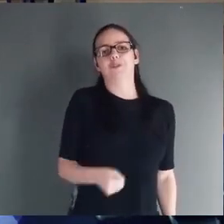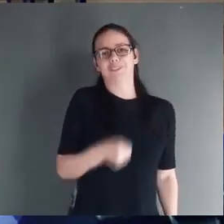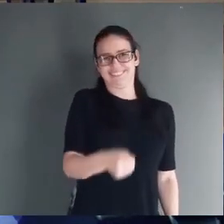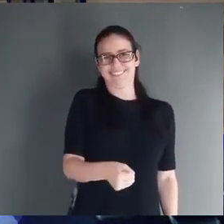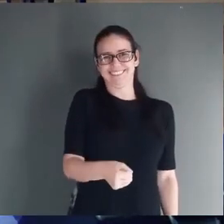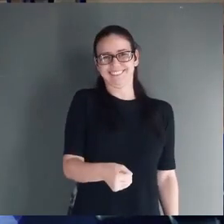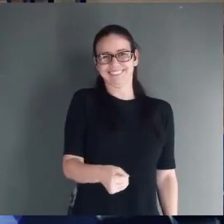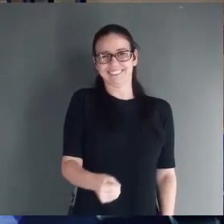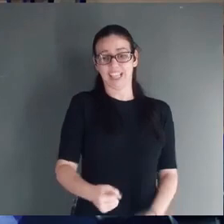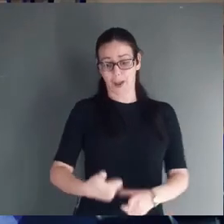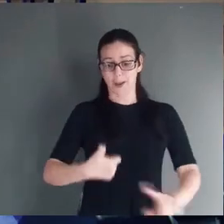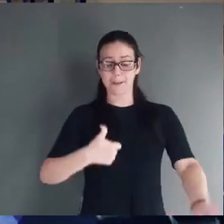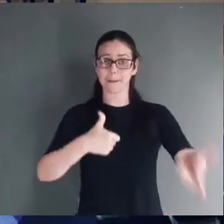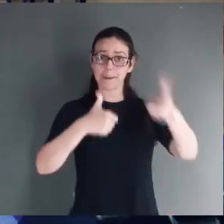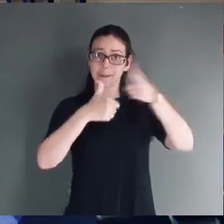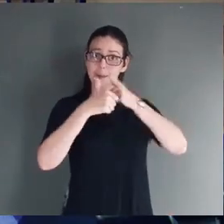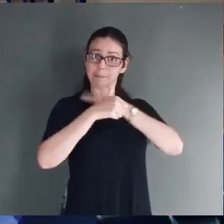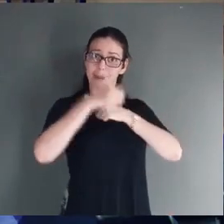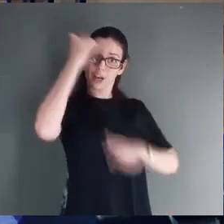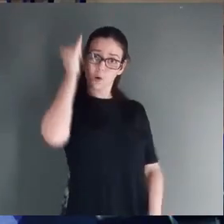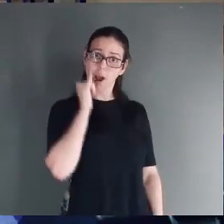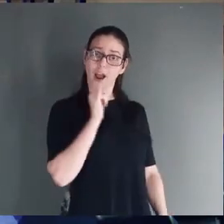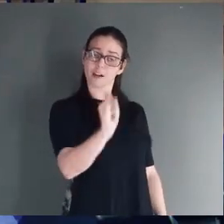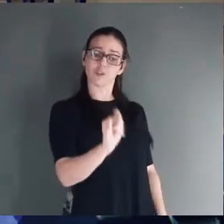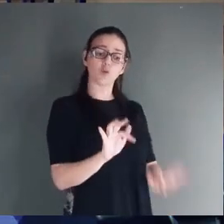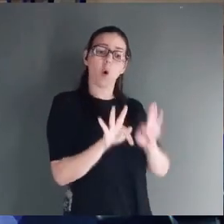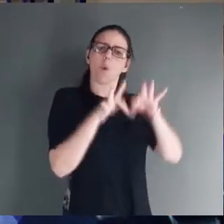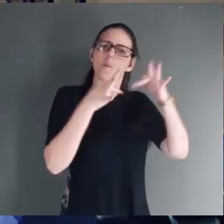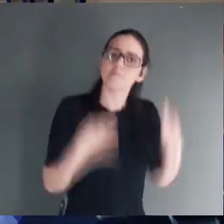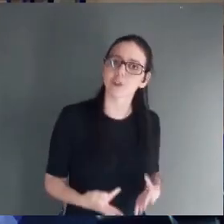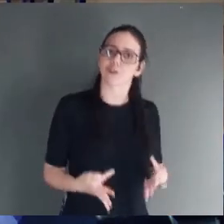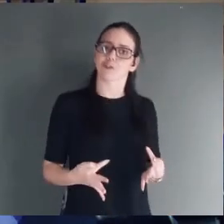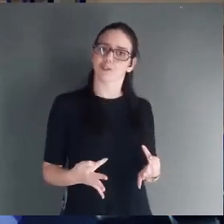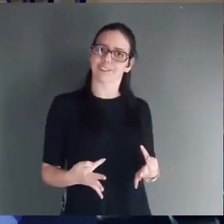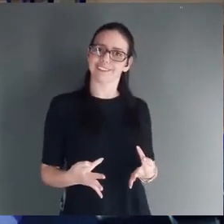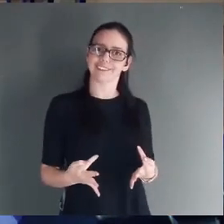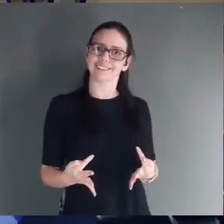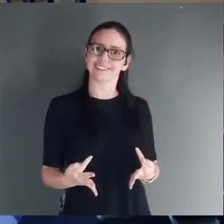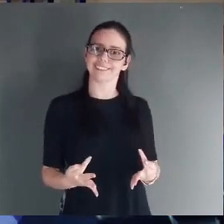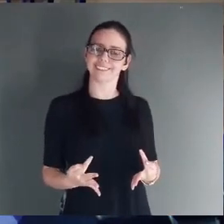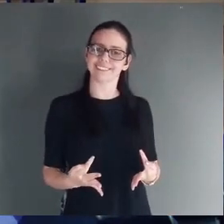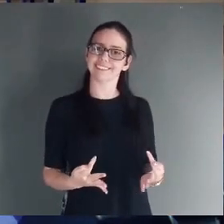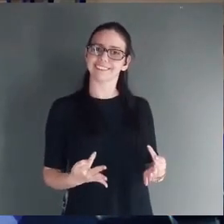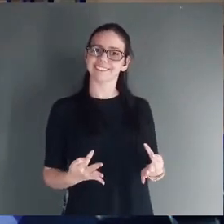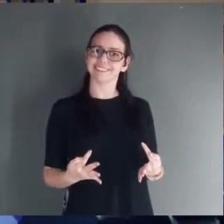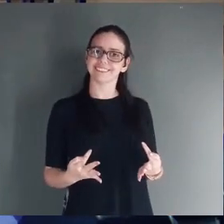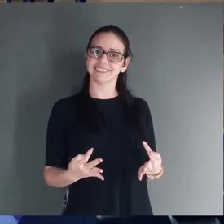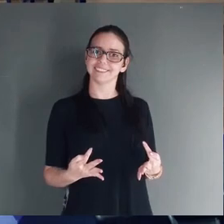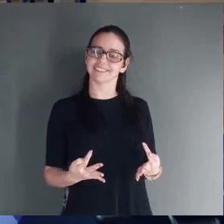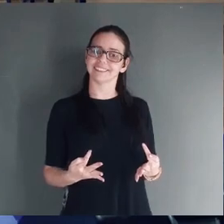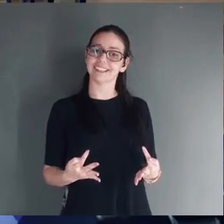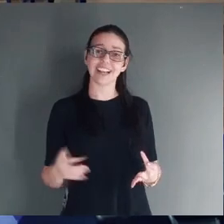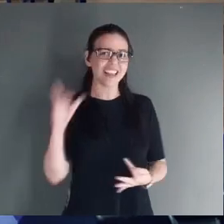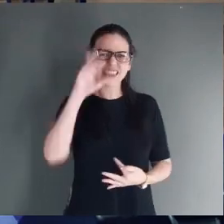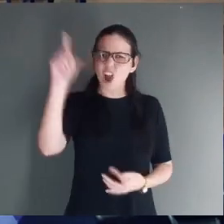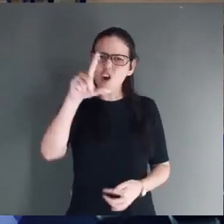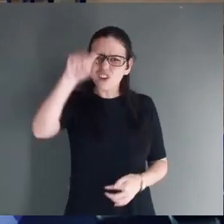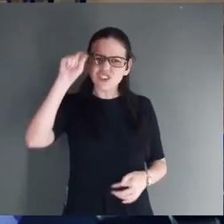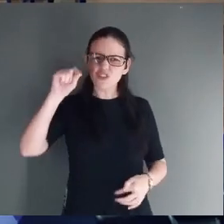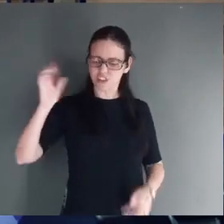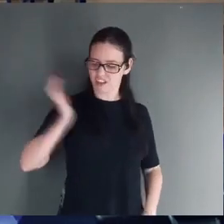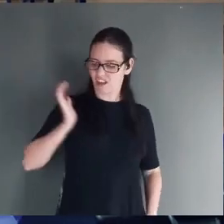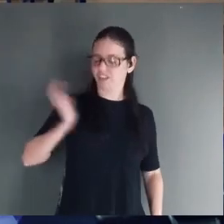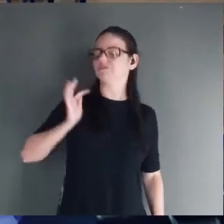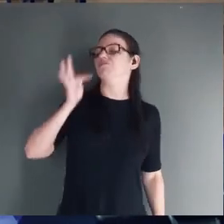Primeiro a anunciar, foi para uma classe humilde, foi para alguém que não tinha, Deus não escolheu